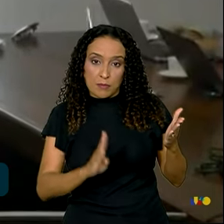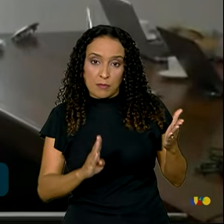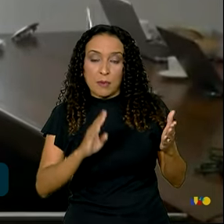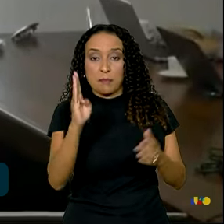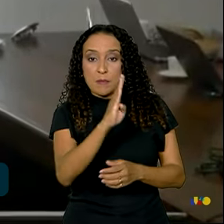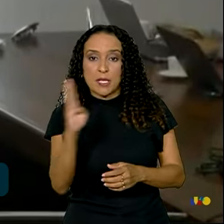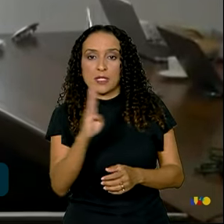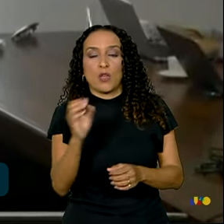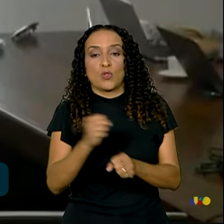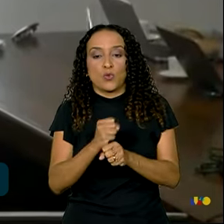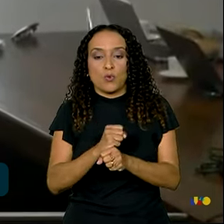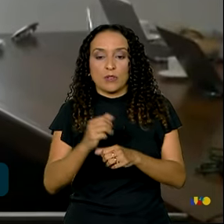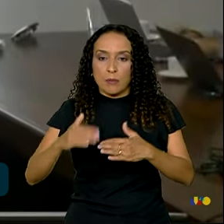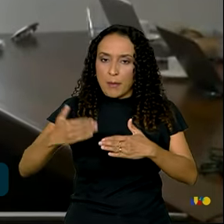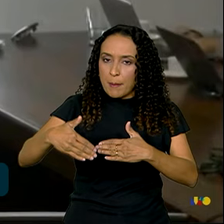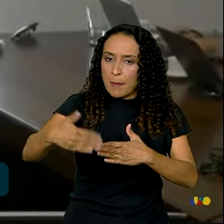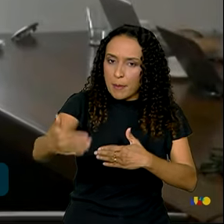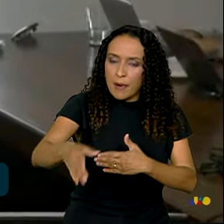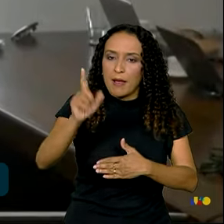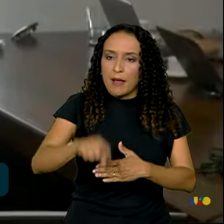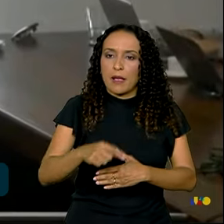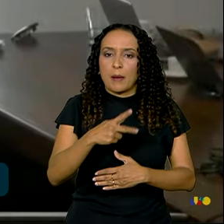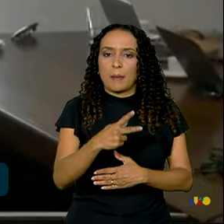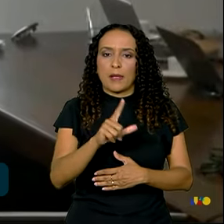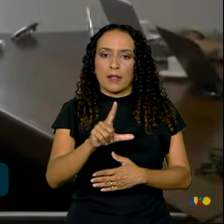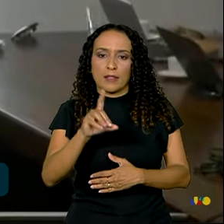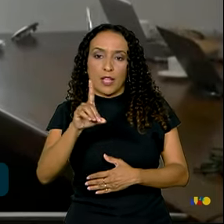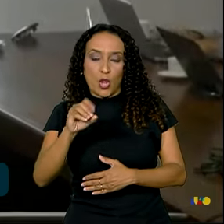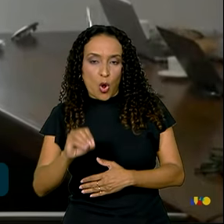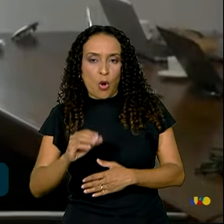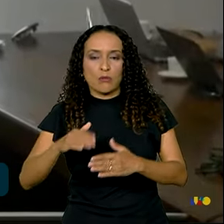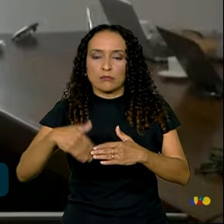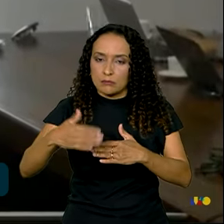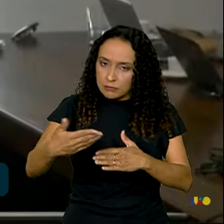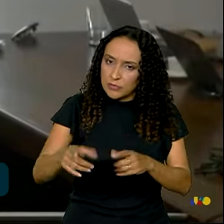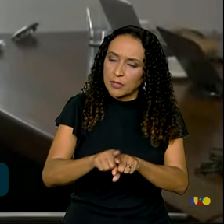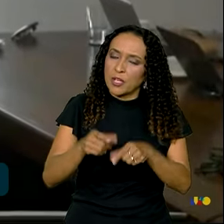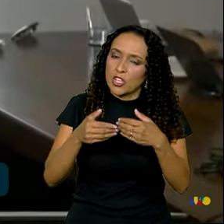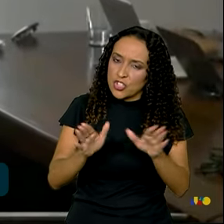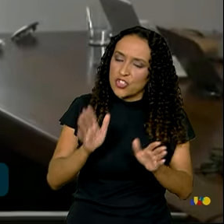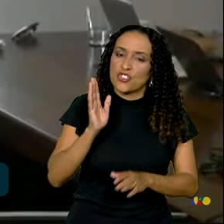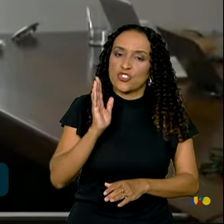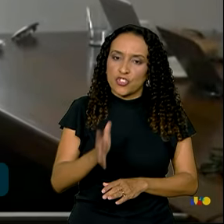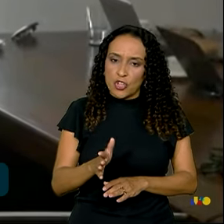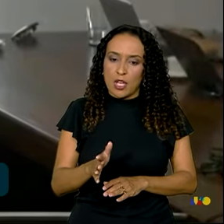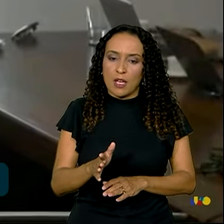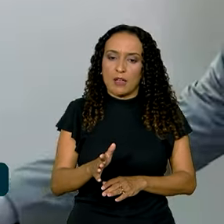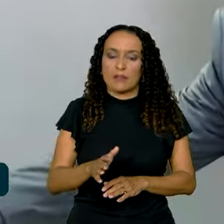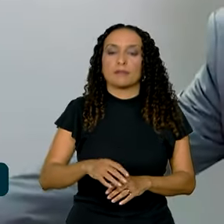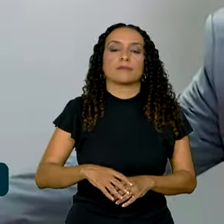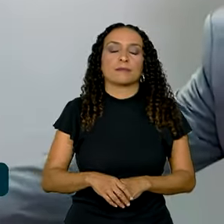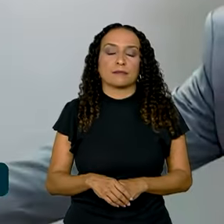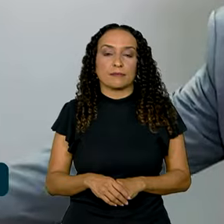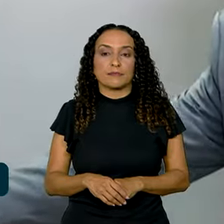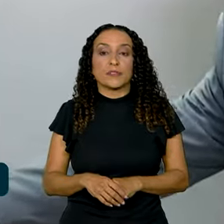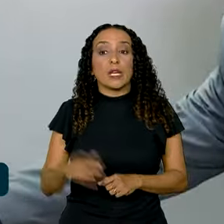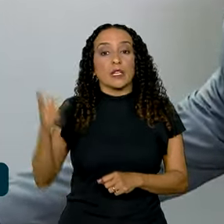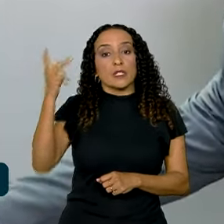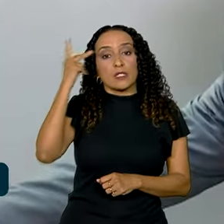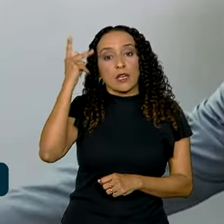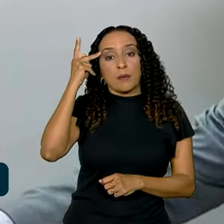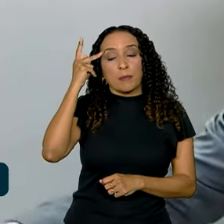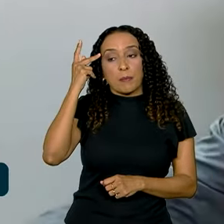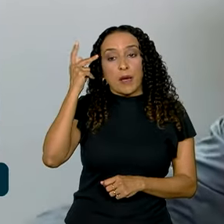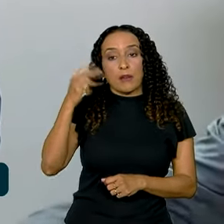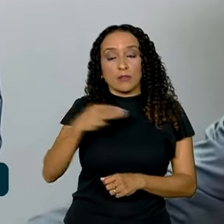ano. Os passos seguintes são o PLDO, daqui a pouco, 15 de abril, e também pelo ano mais à frente. Em São Paulo,